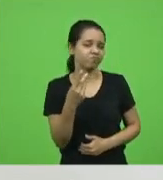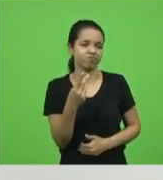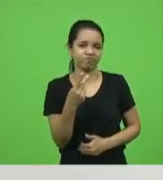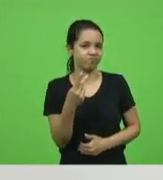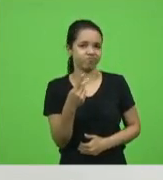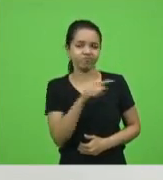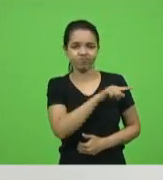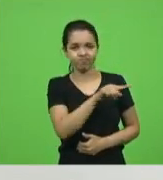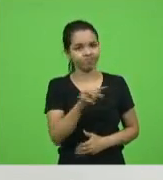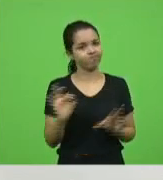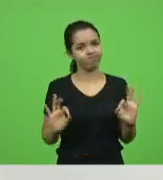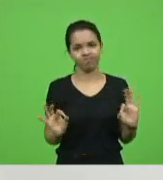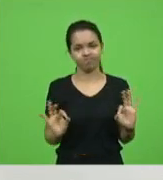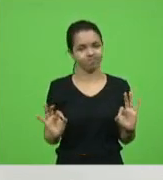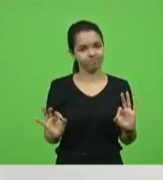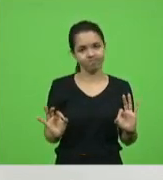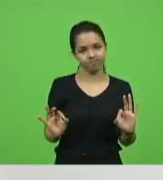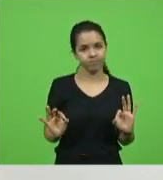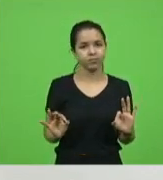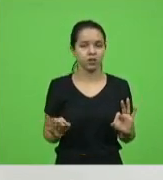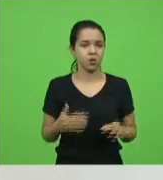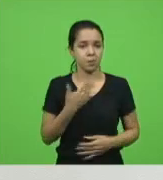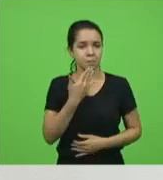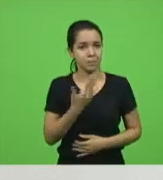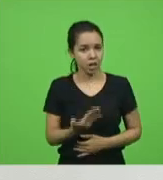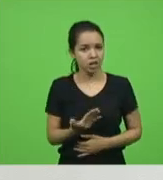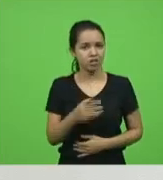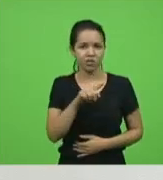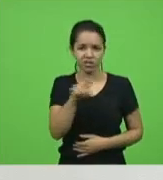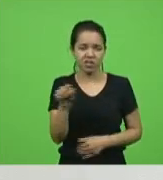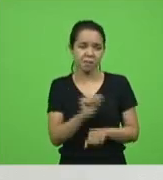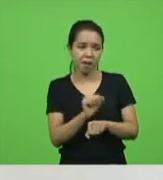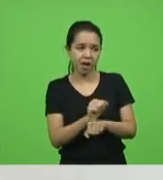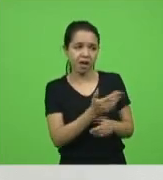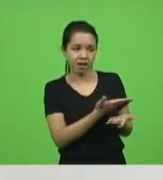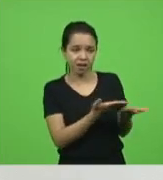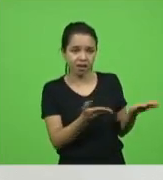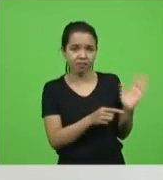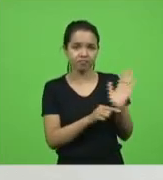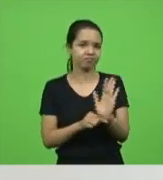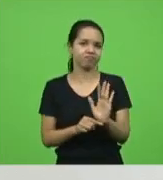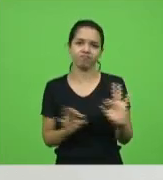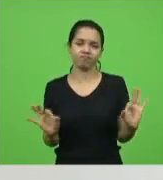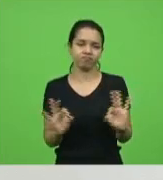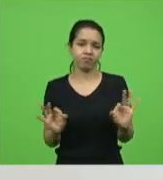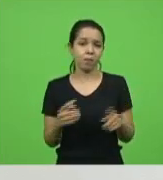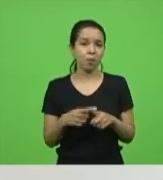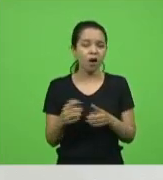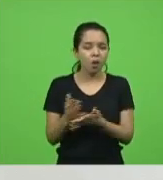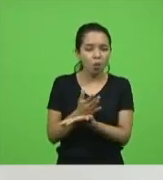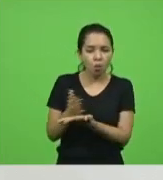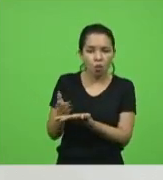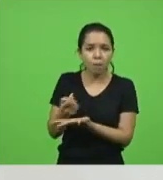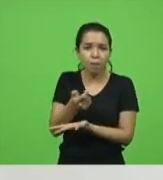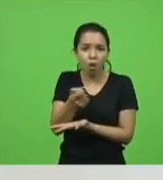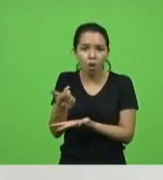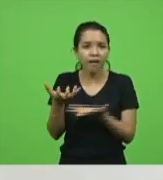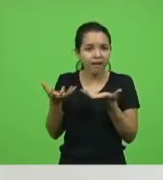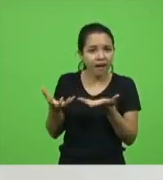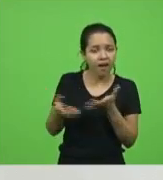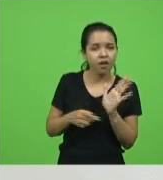Já um favor que eu peço para vocês, a gente sempre está conversando com isso, não contem, porque os poucos que querem fazer algo, não conseguem,